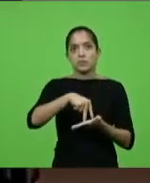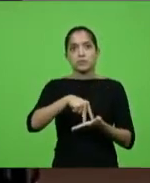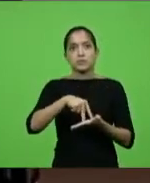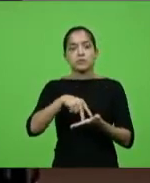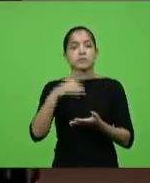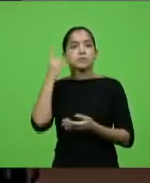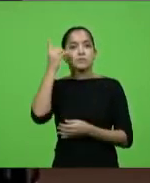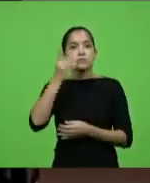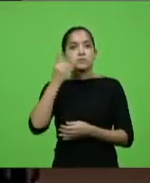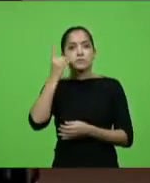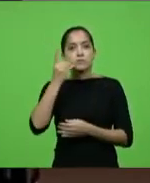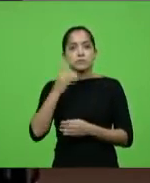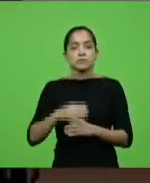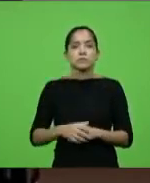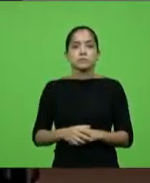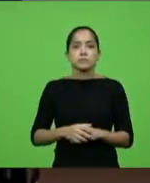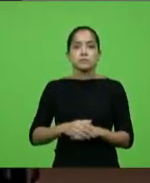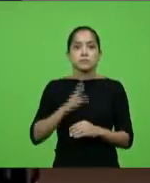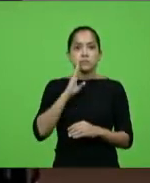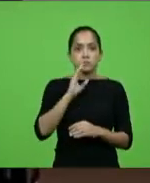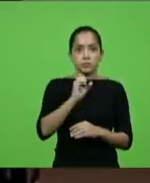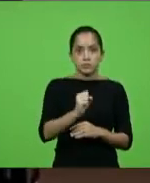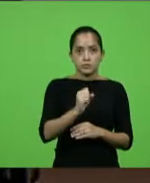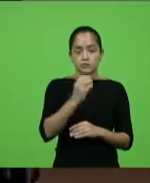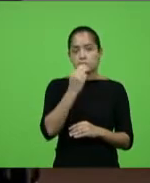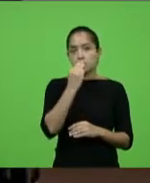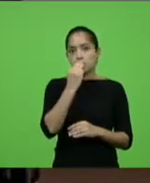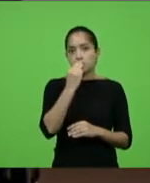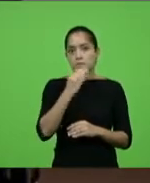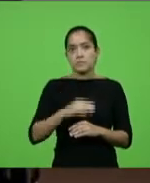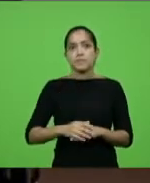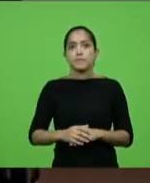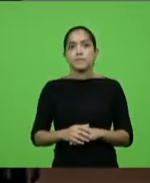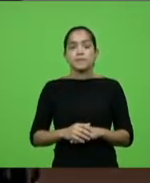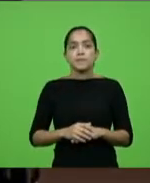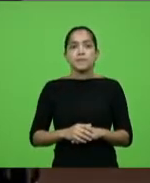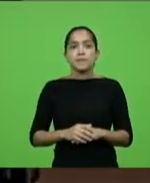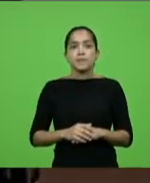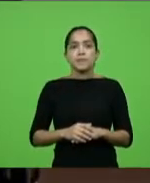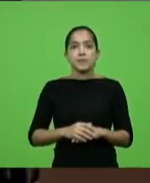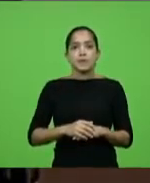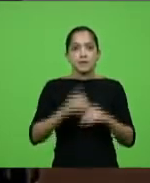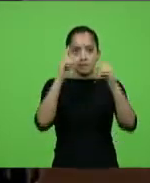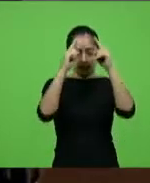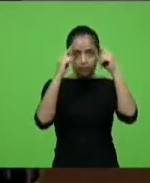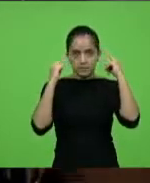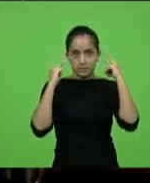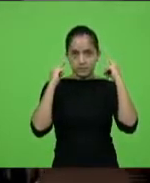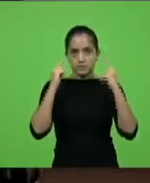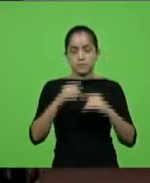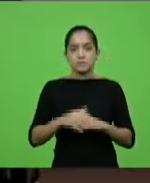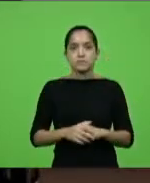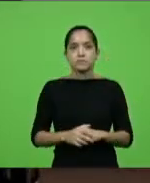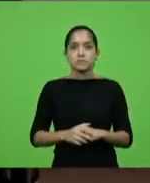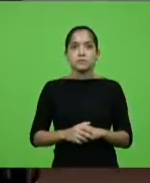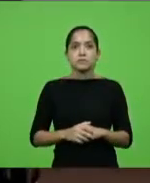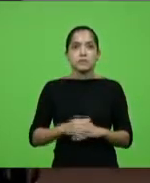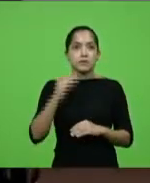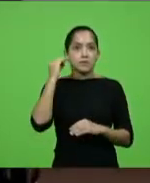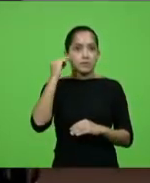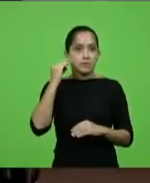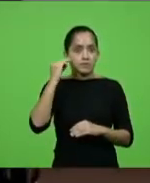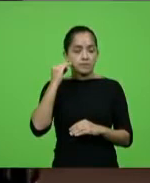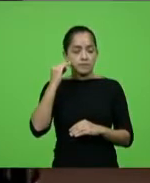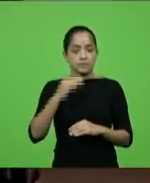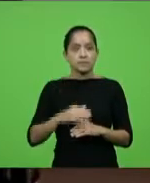fizeram uso da palavra os senhores deputados Bruno de Souza e Moacir Sopelsa, pelo bloco do MDB, Neudir Sareta, pelo PT, Márcio Machado, pelo bloco